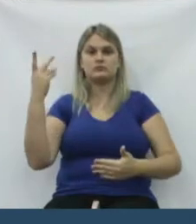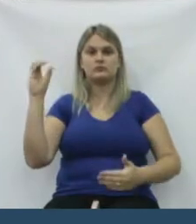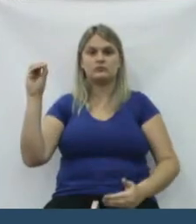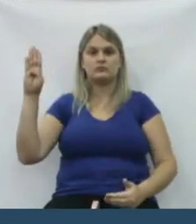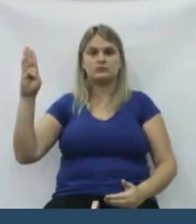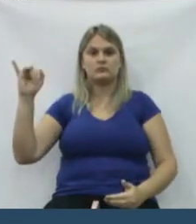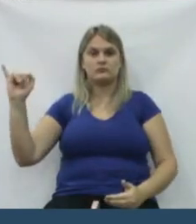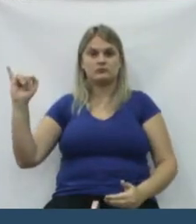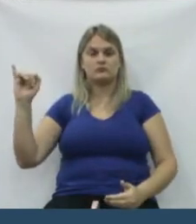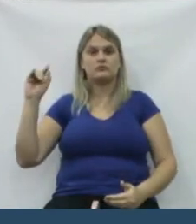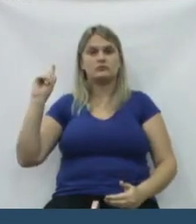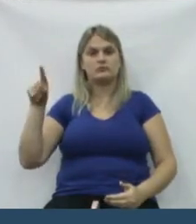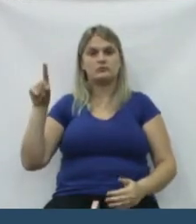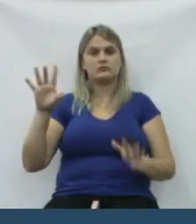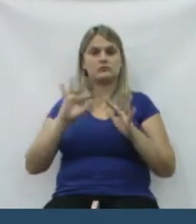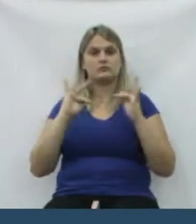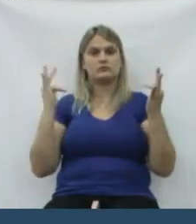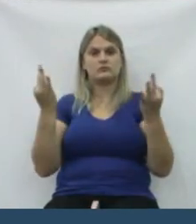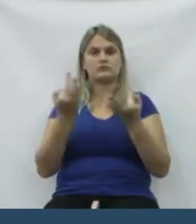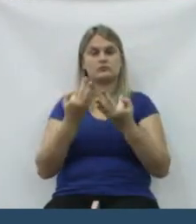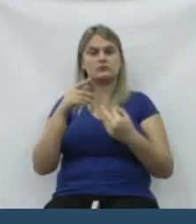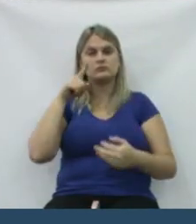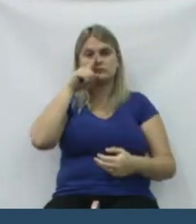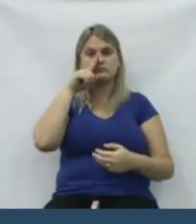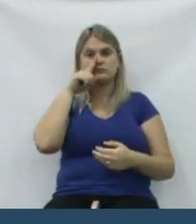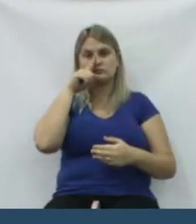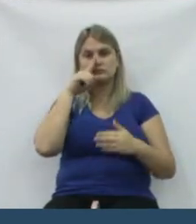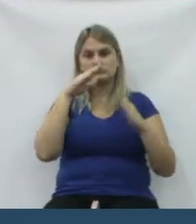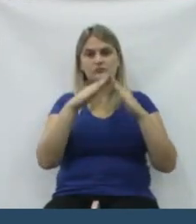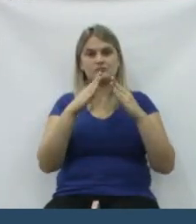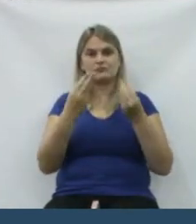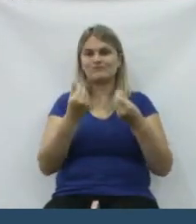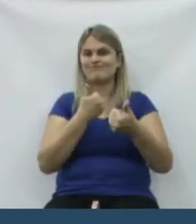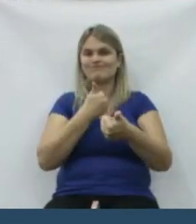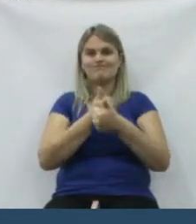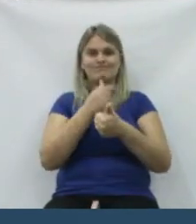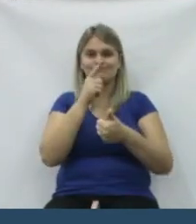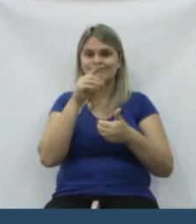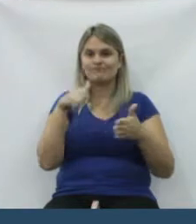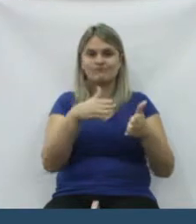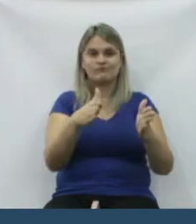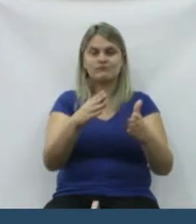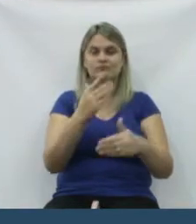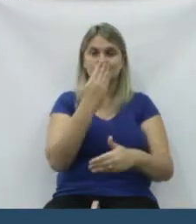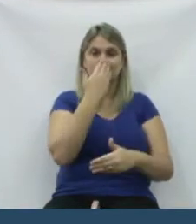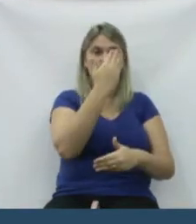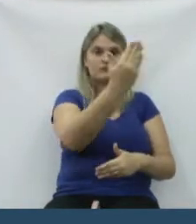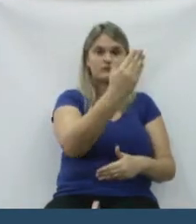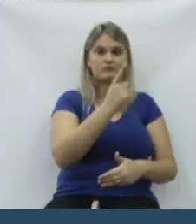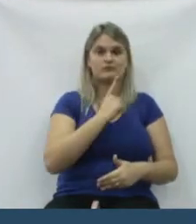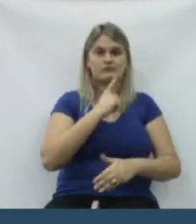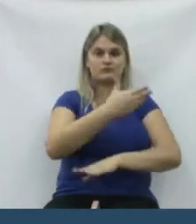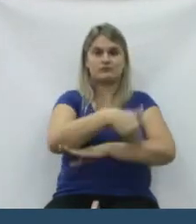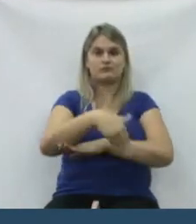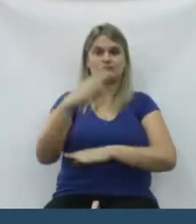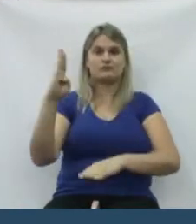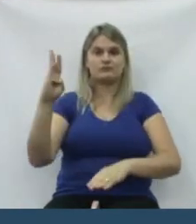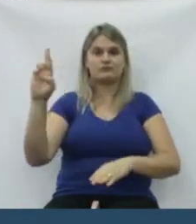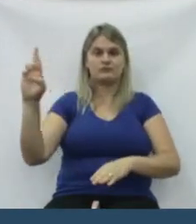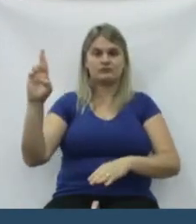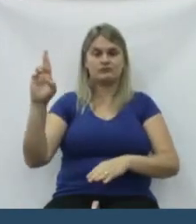e que são famílias que têm um área de risco. Na frente nós temos a BR,